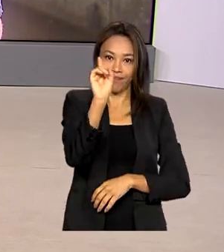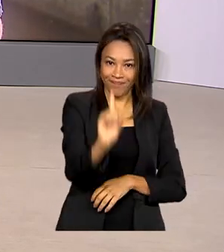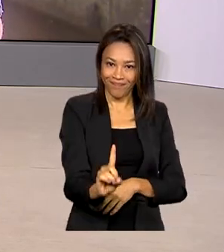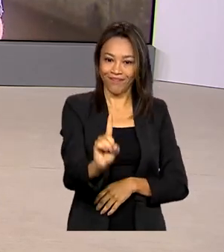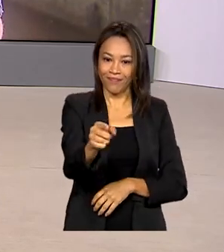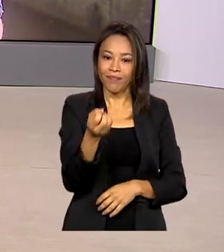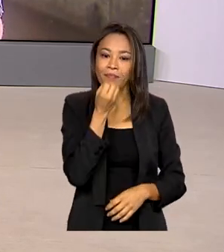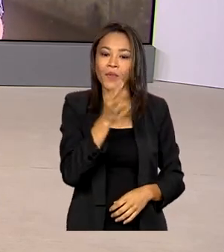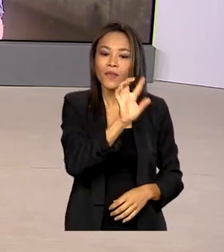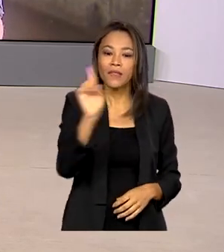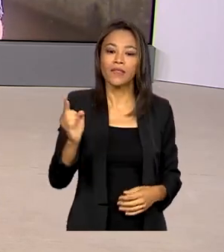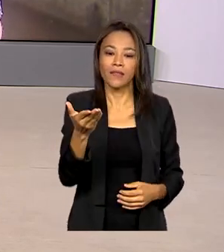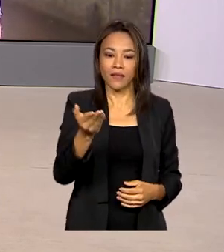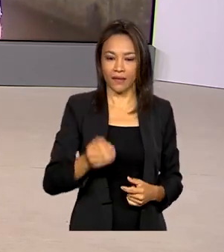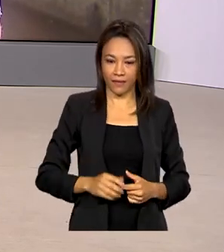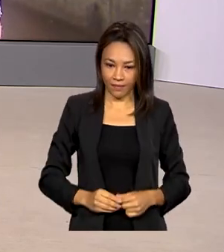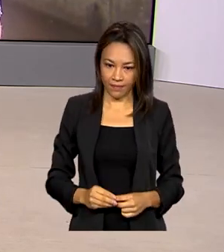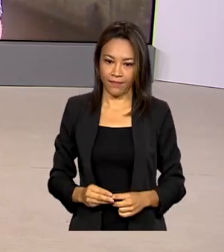pra você.